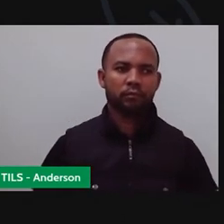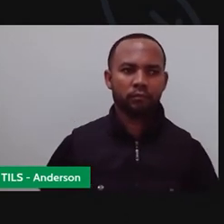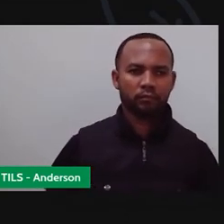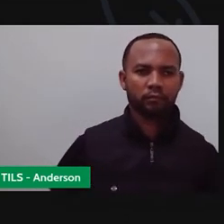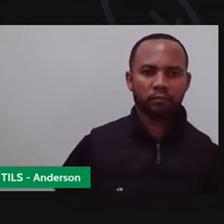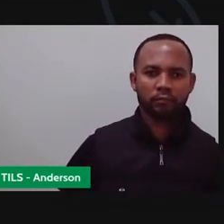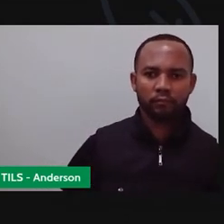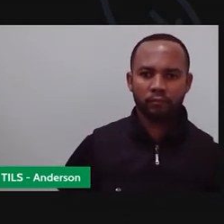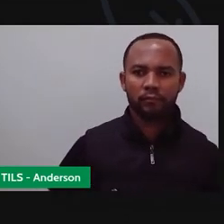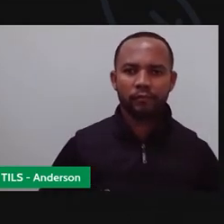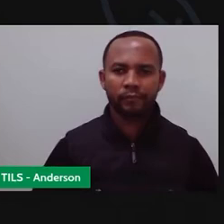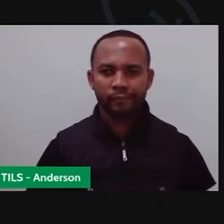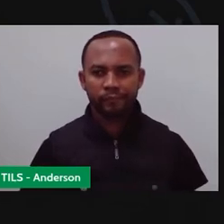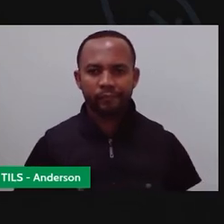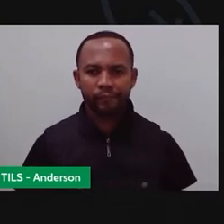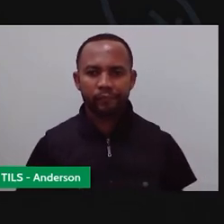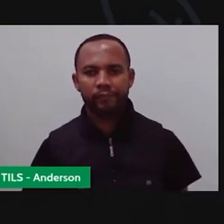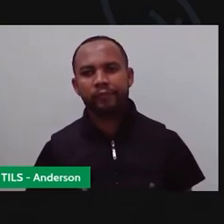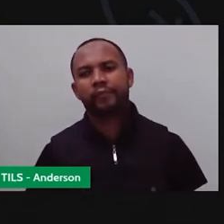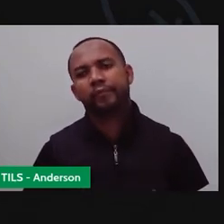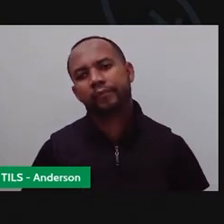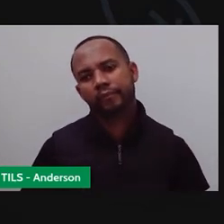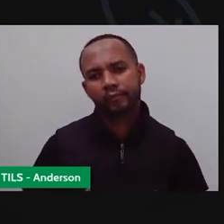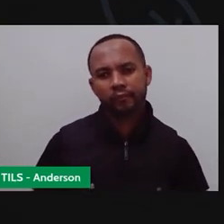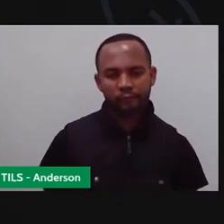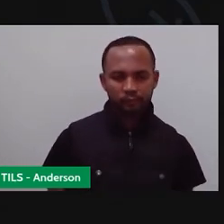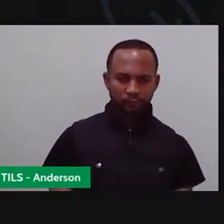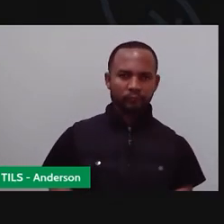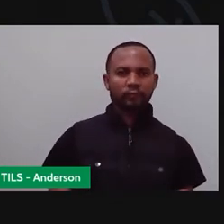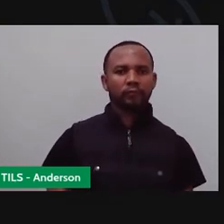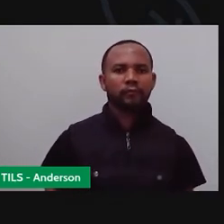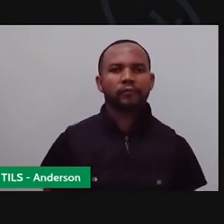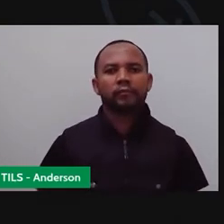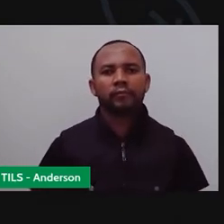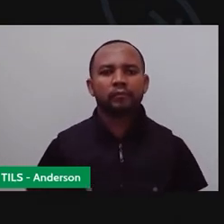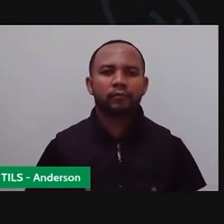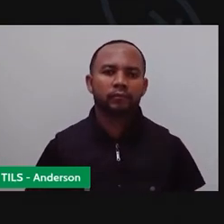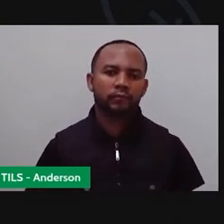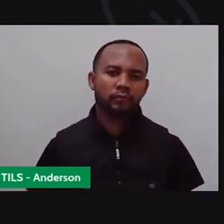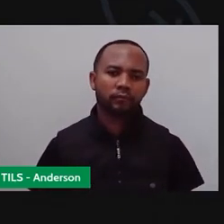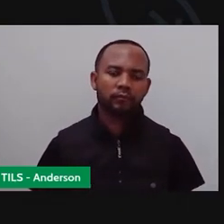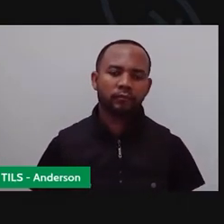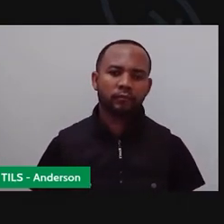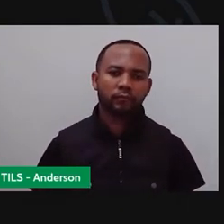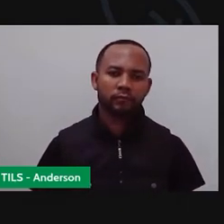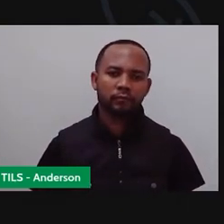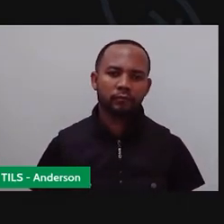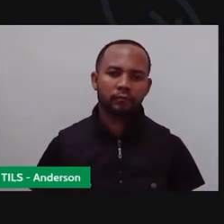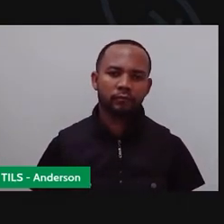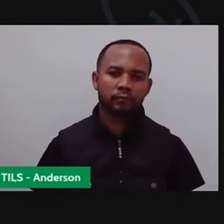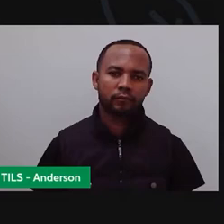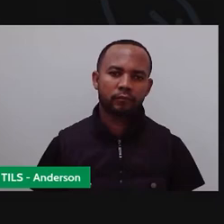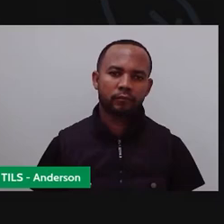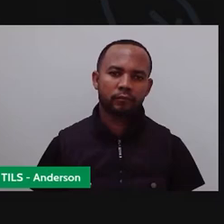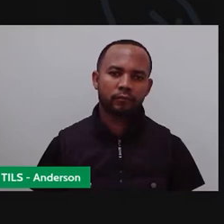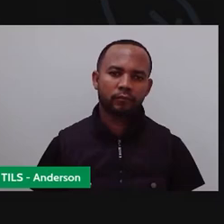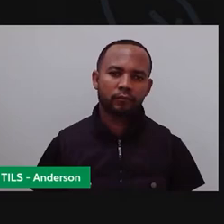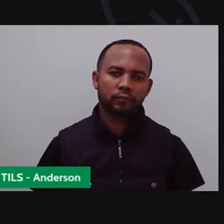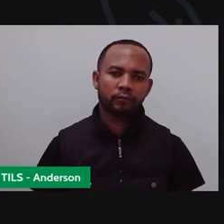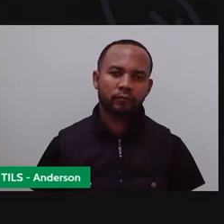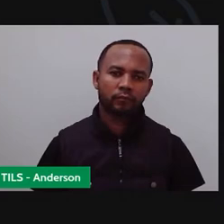E tem o miolinho do meu laço. Tá? Vou pintar esse aqui também. Tá perto, mas não tem nada, não.